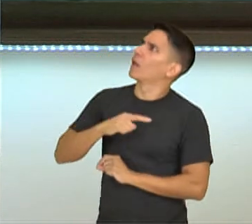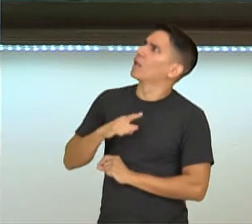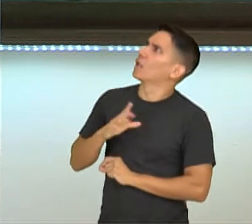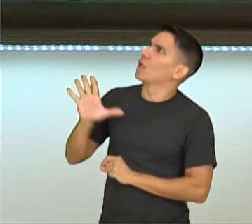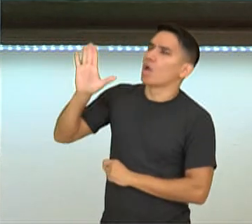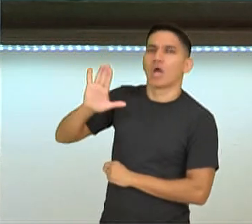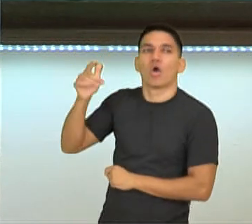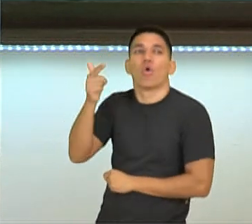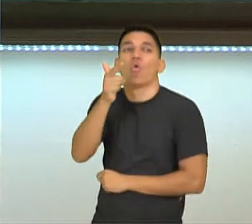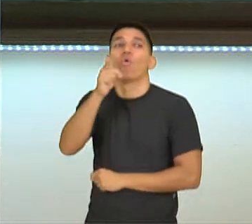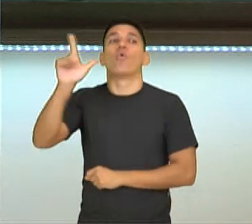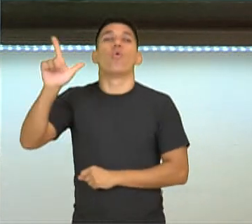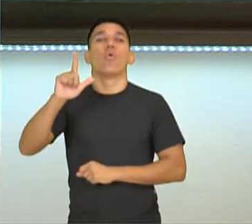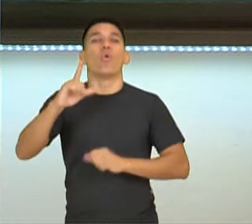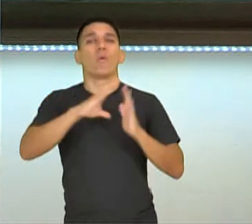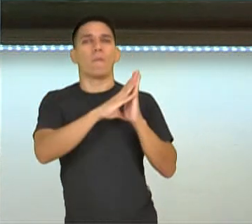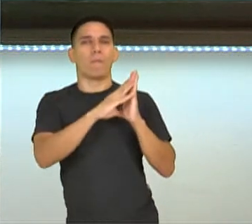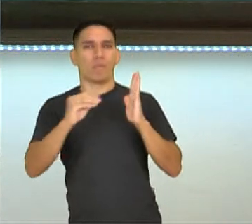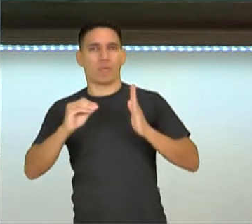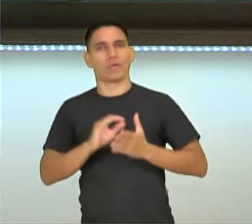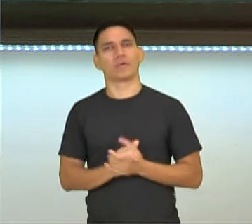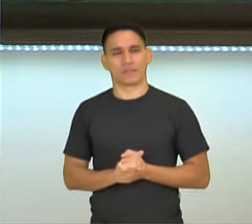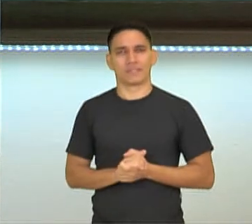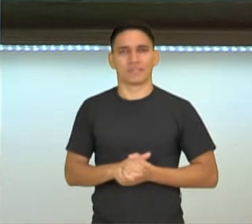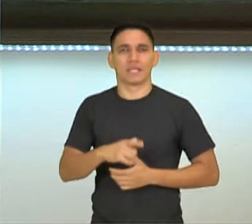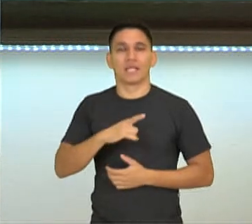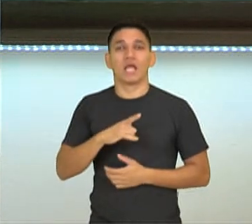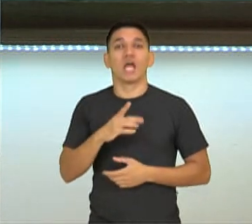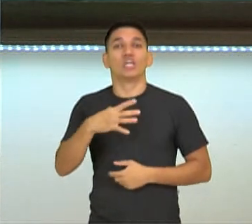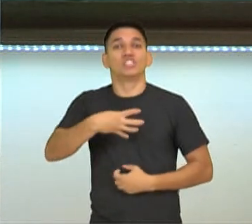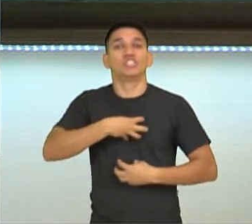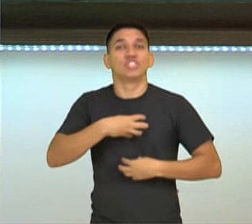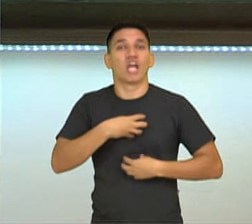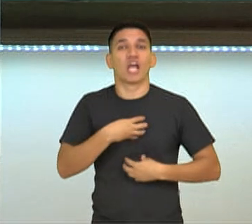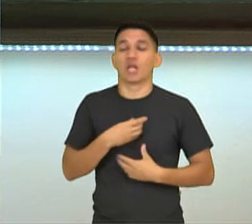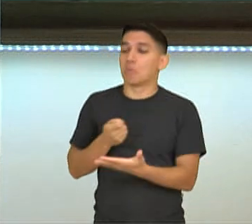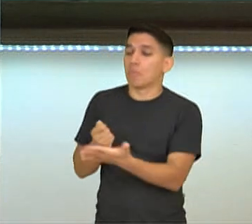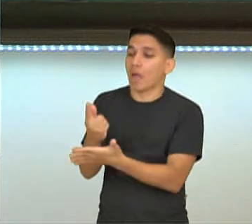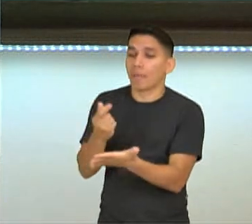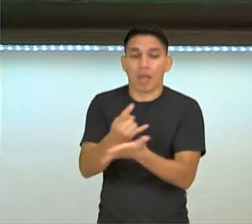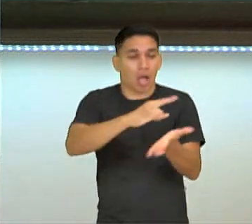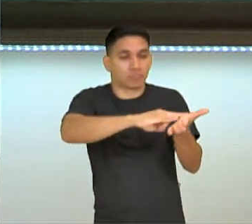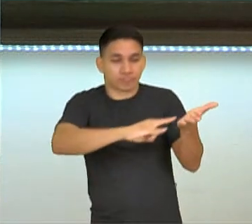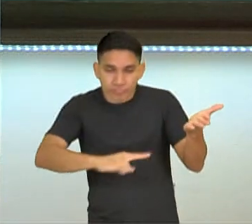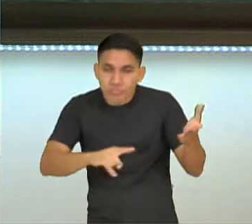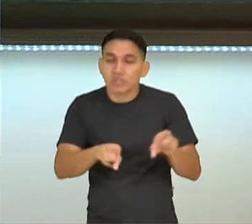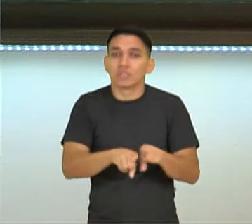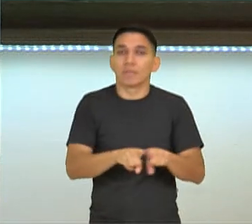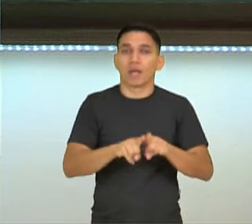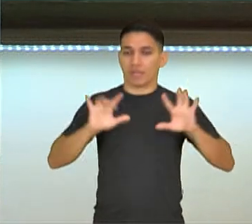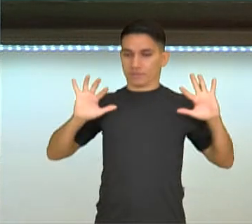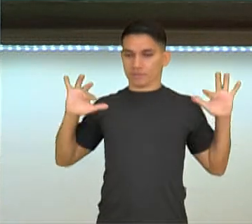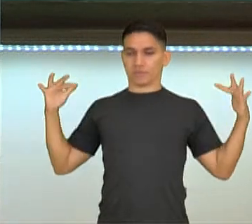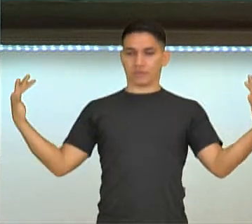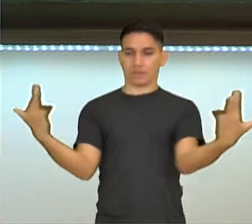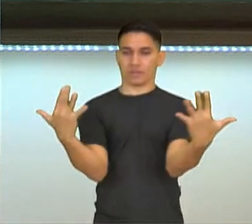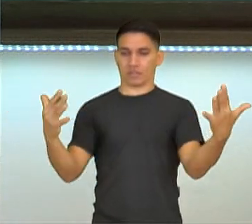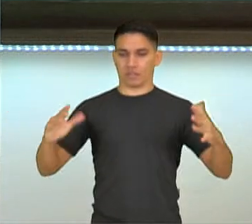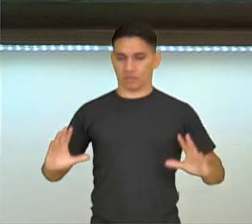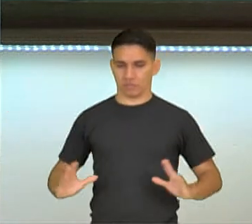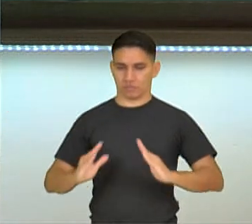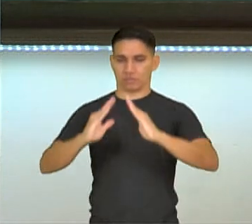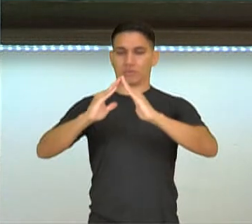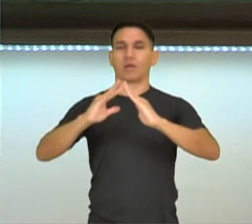padrão. Então, aqui a gente tem, por exemplo, a questão da bilheteria, né? A cobrança dos ingressos, a cerca ao redor. Nesse espaço